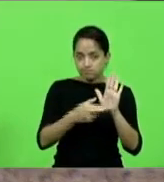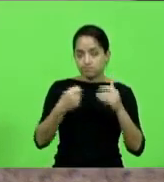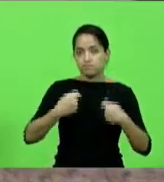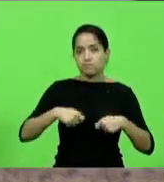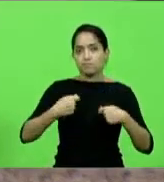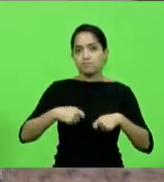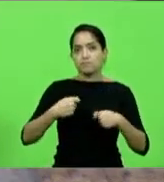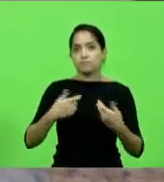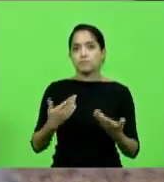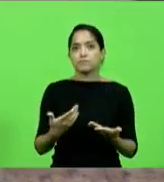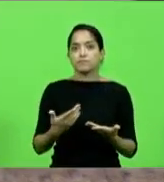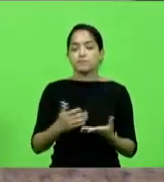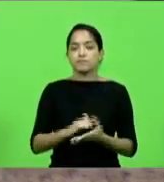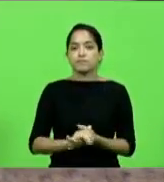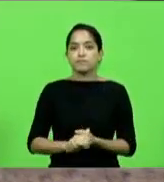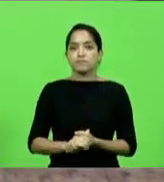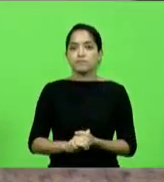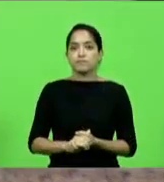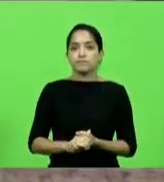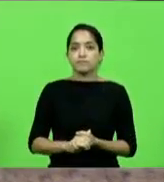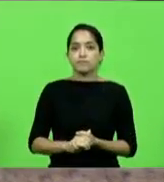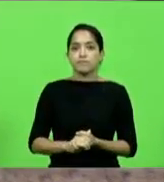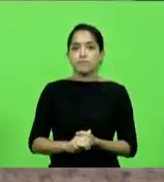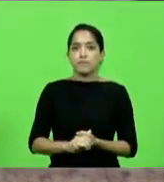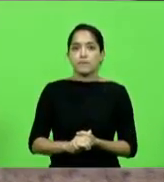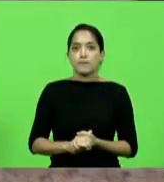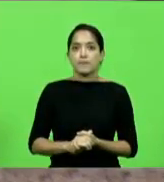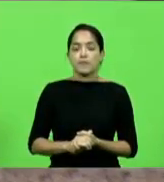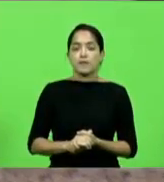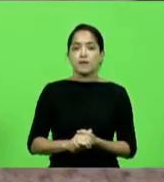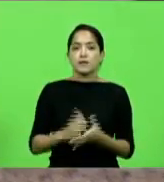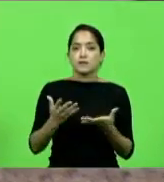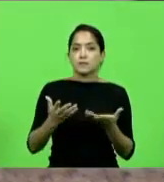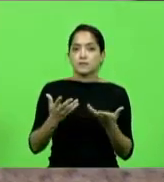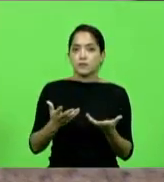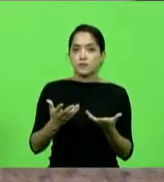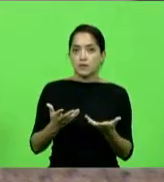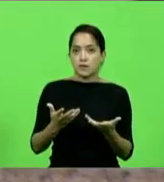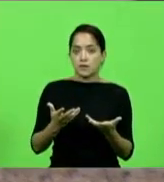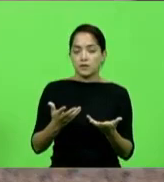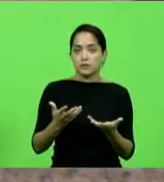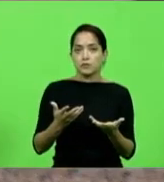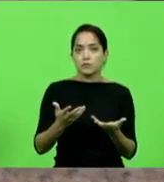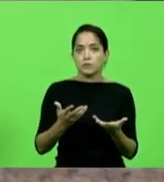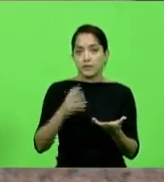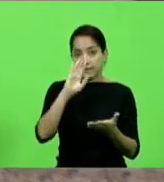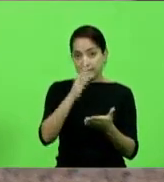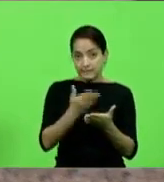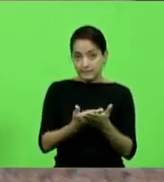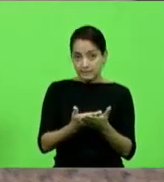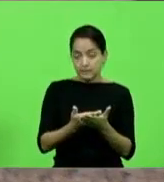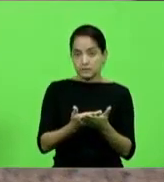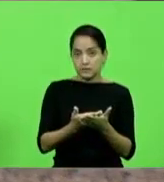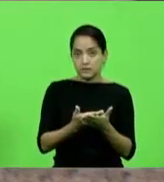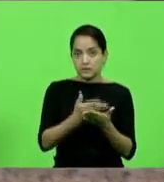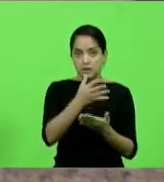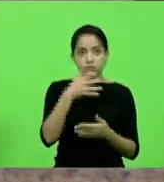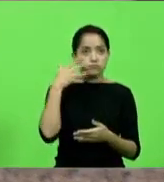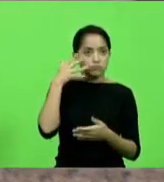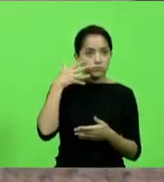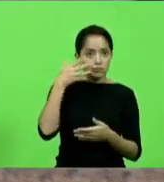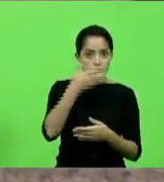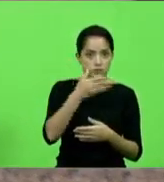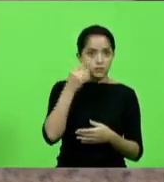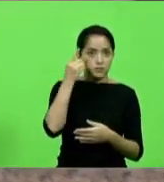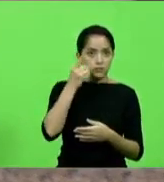Não vejo qualquer problema. Ademais, eu quero aqui, eu quero crer que, em certa parte da fala do eminente deputado Ivan